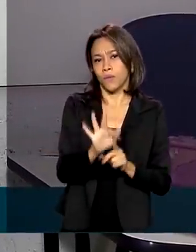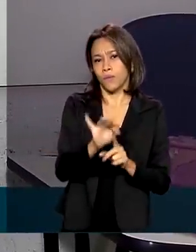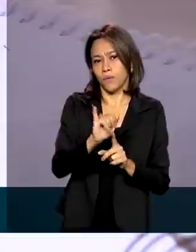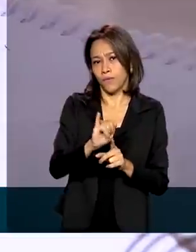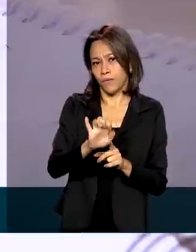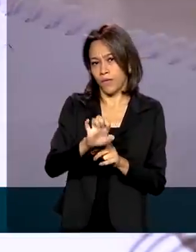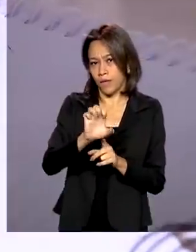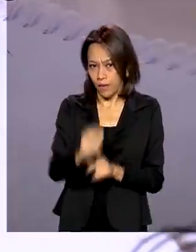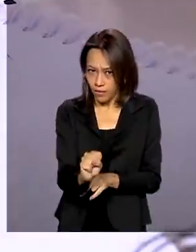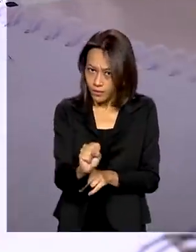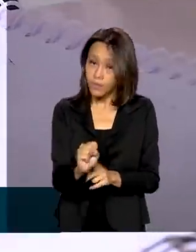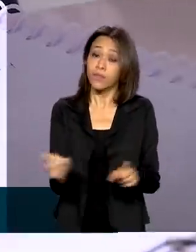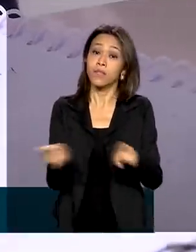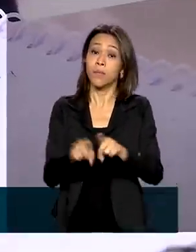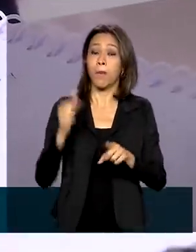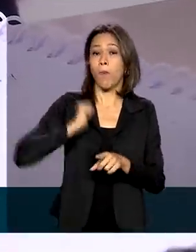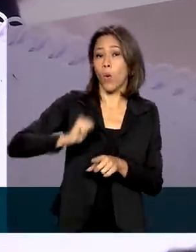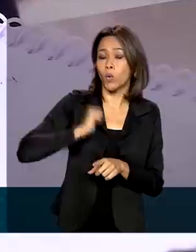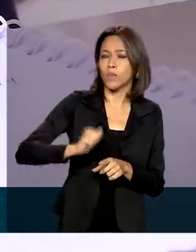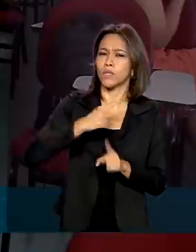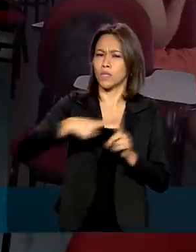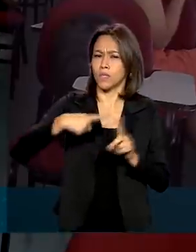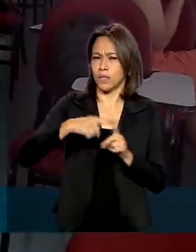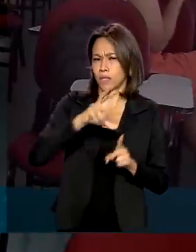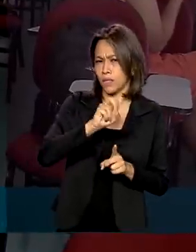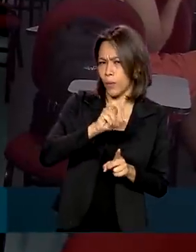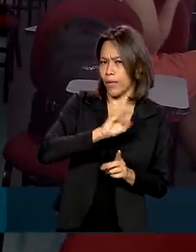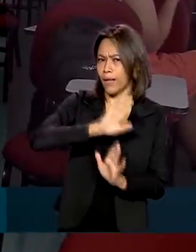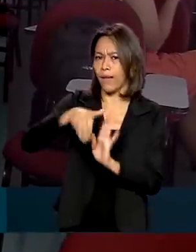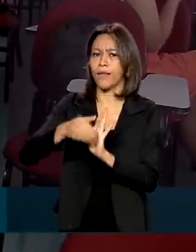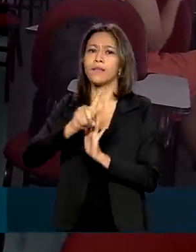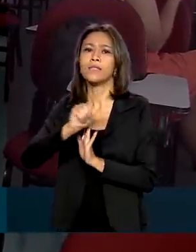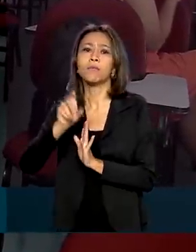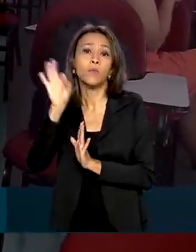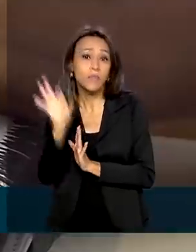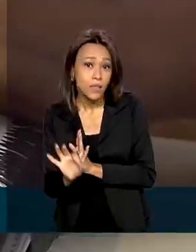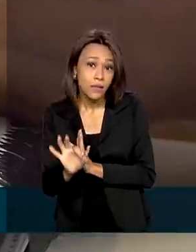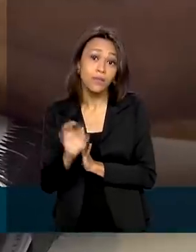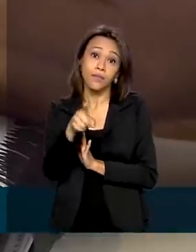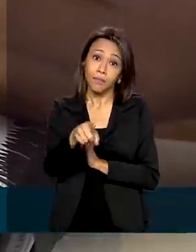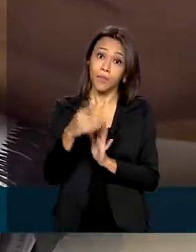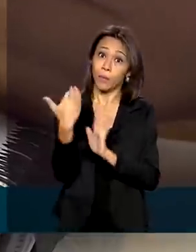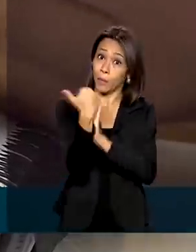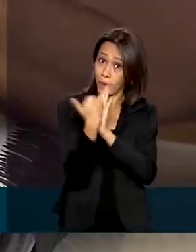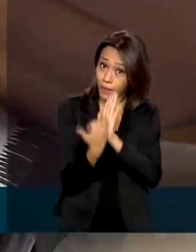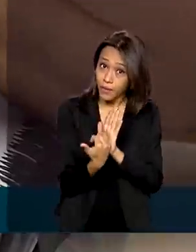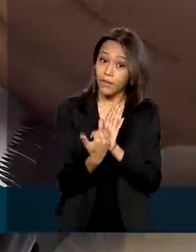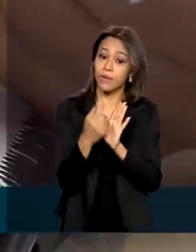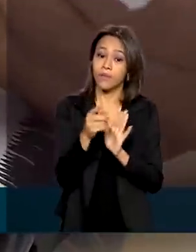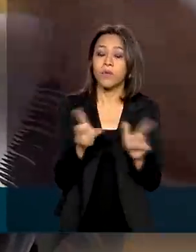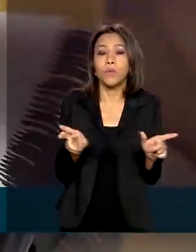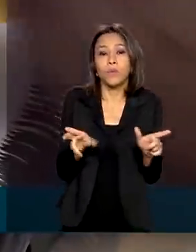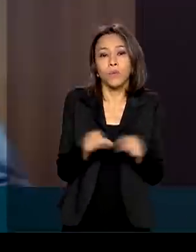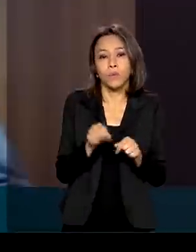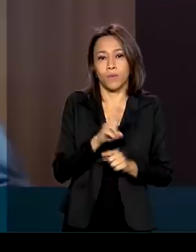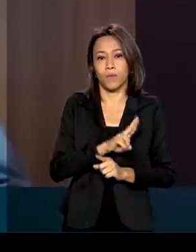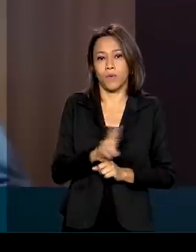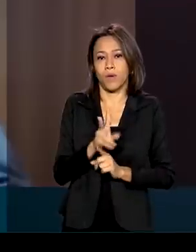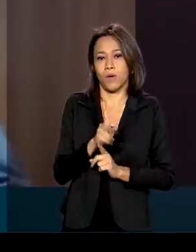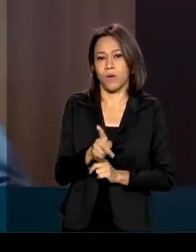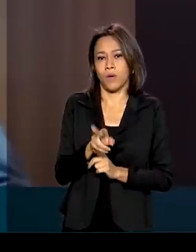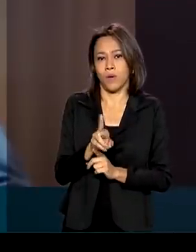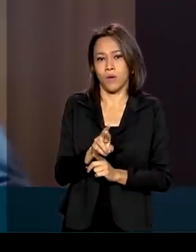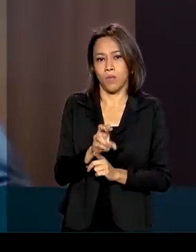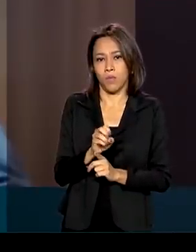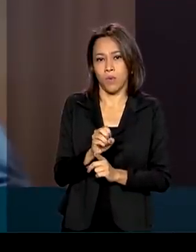o FIES, além de bolsas parciais de até 100% pelo ProUni, o Programa Universidade para Todos. O